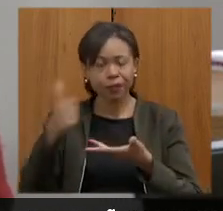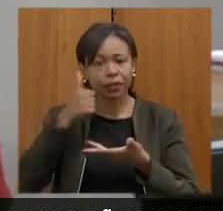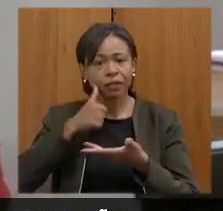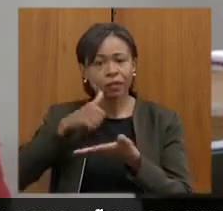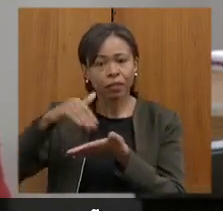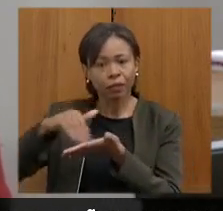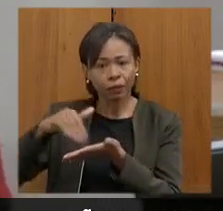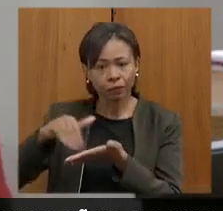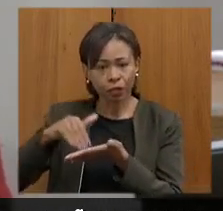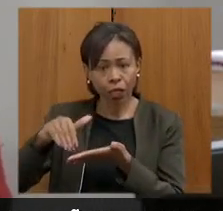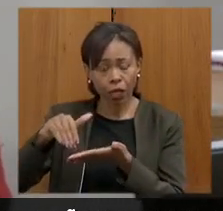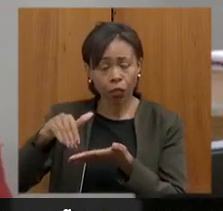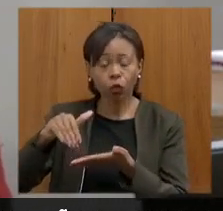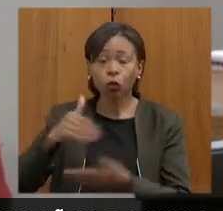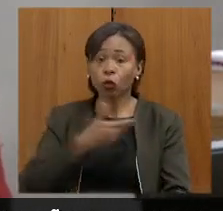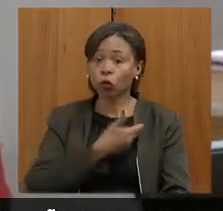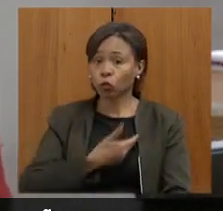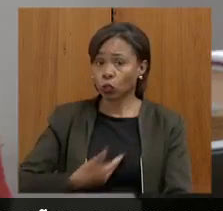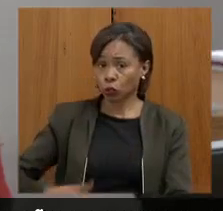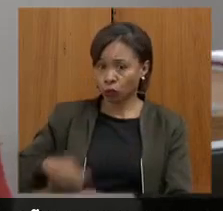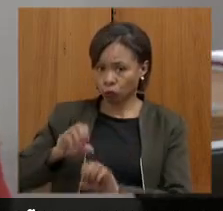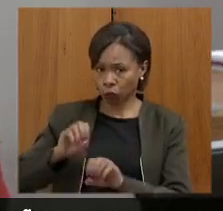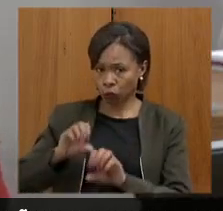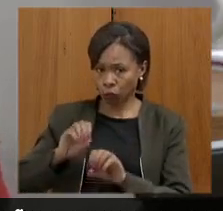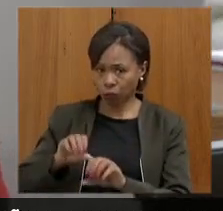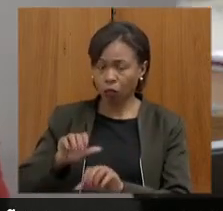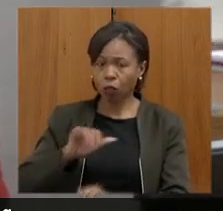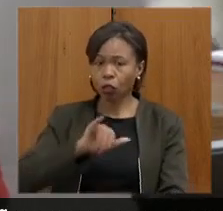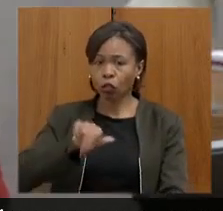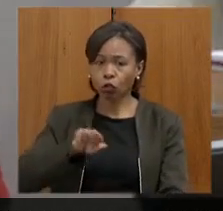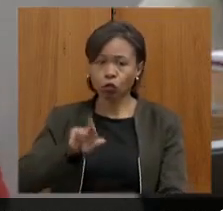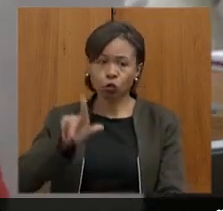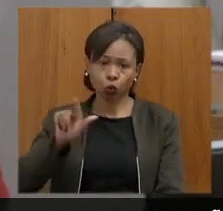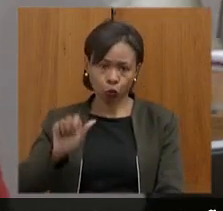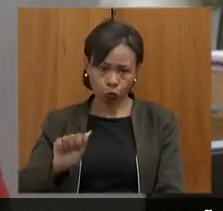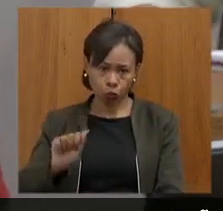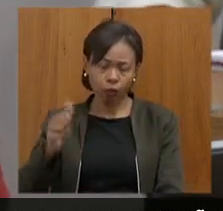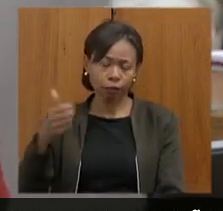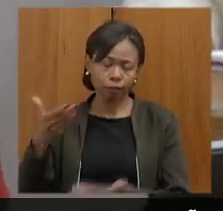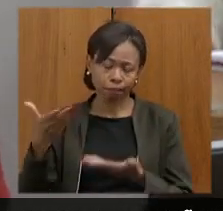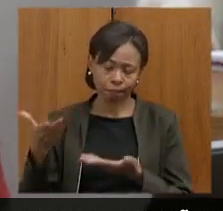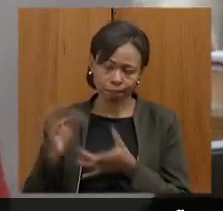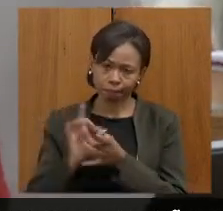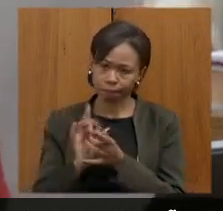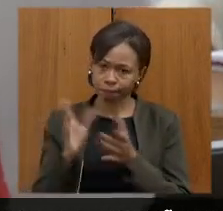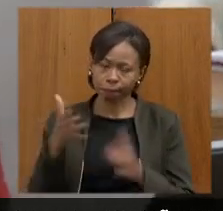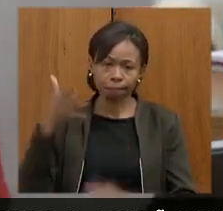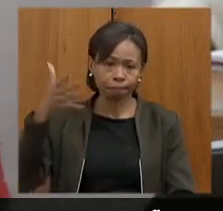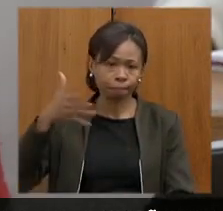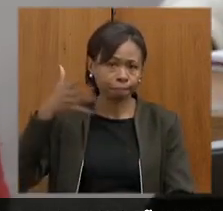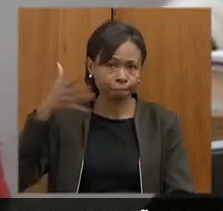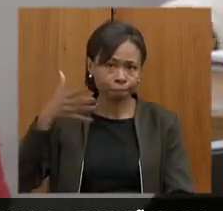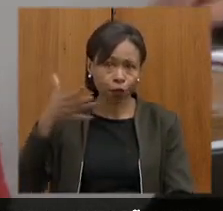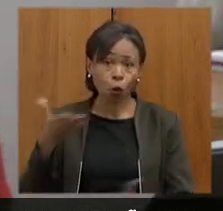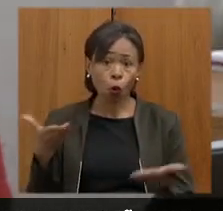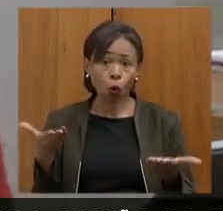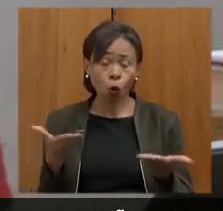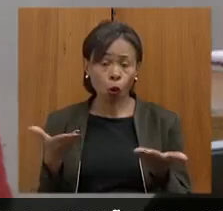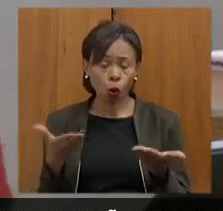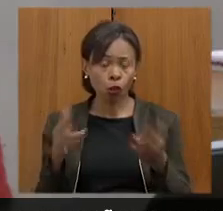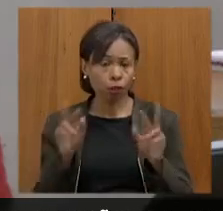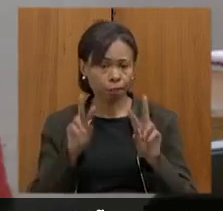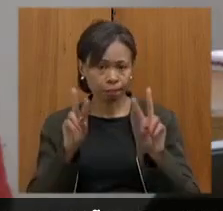de Estado e Educação, Júlia Figueiredo Goitacá Santana, para a sua exposição. Lembrando que o conteúdo desta